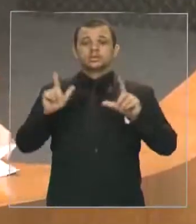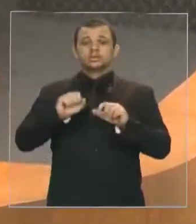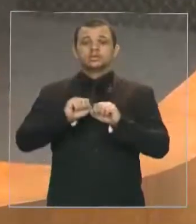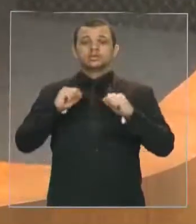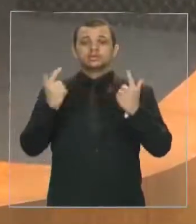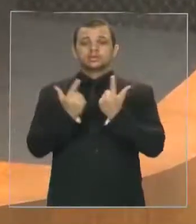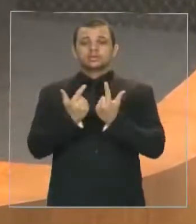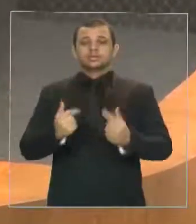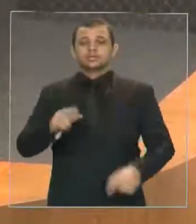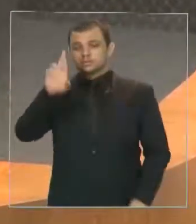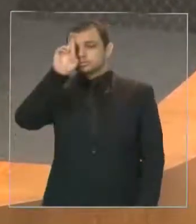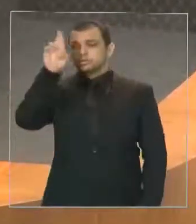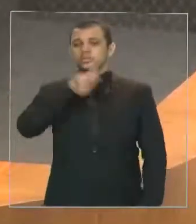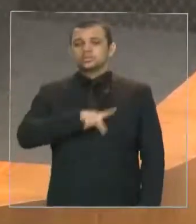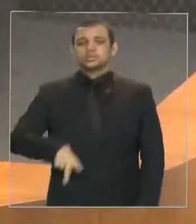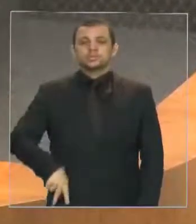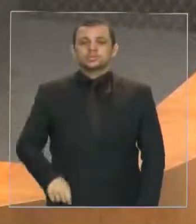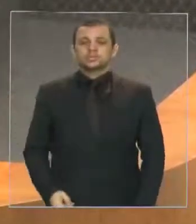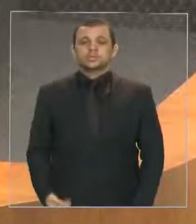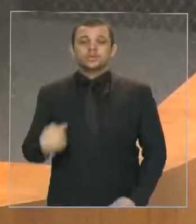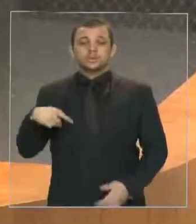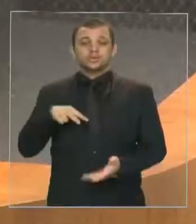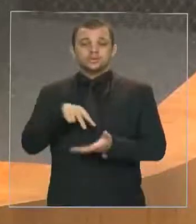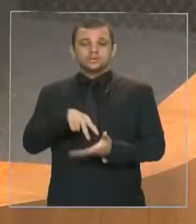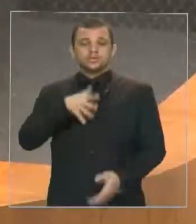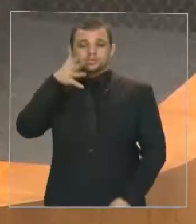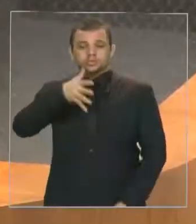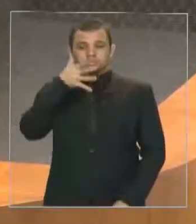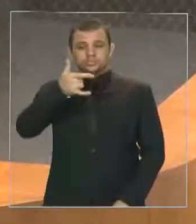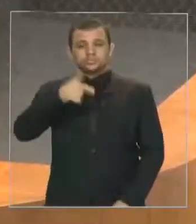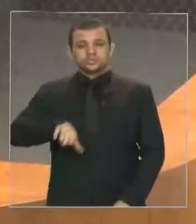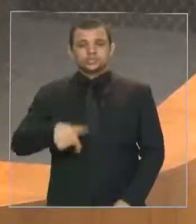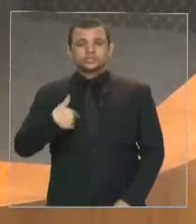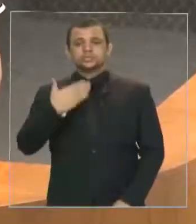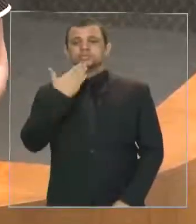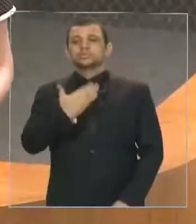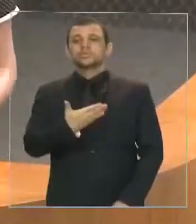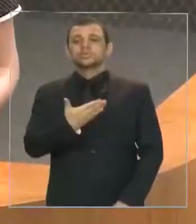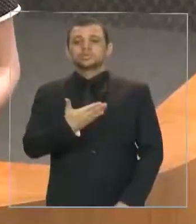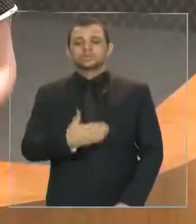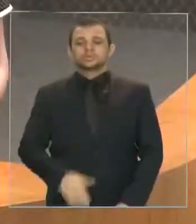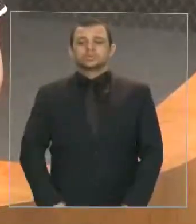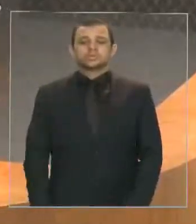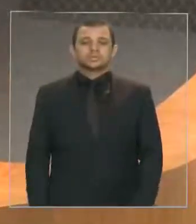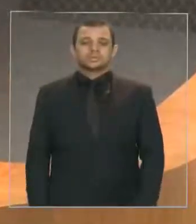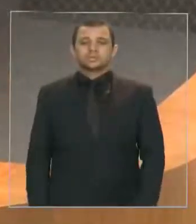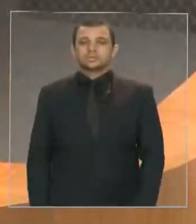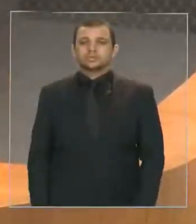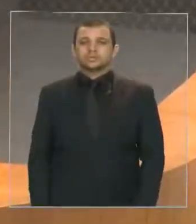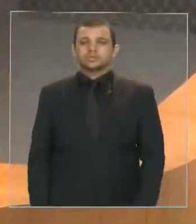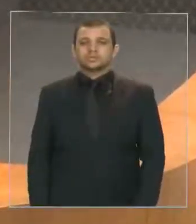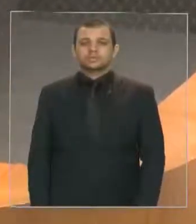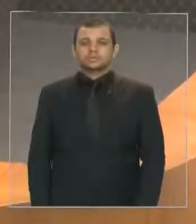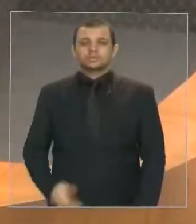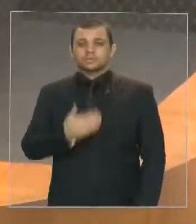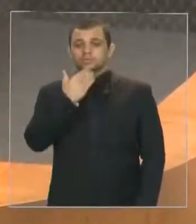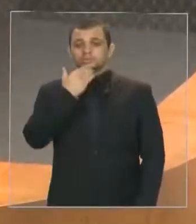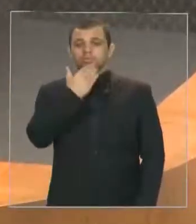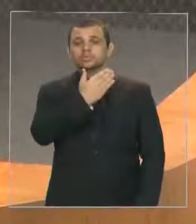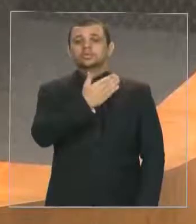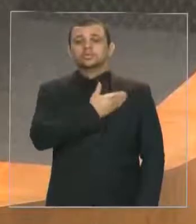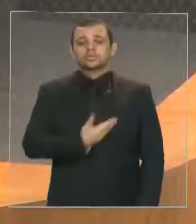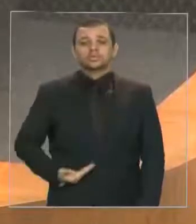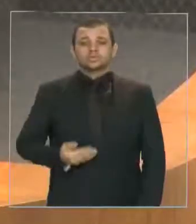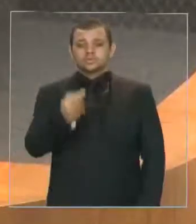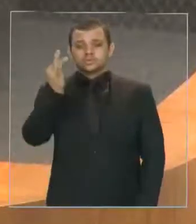Senhor presidente, eu venho a esta tribuna, mais uma vez, solicitar, principalmente ao governo federal,